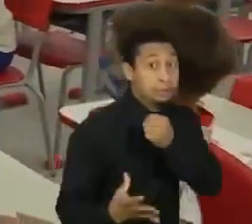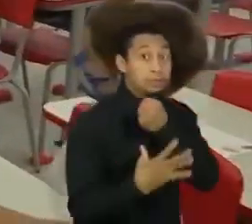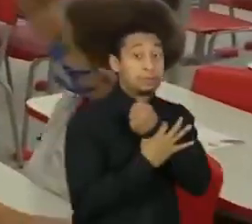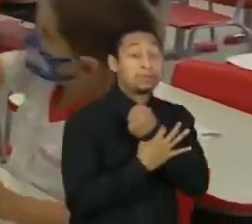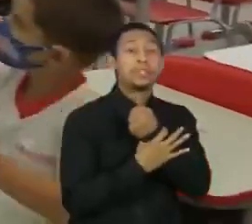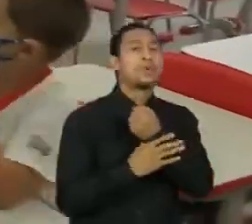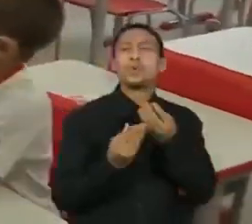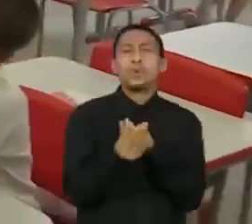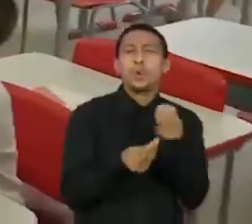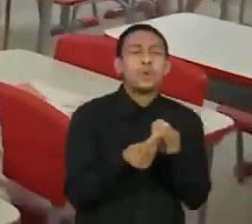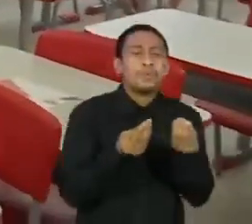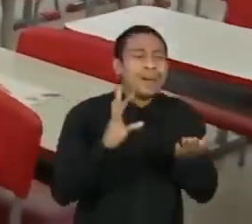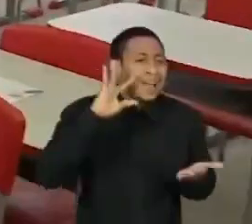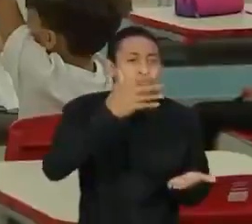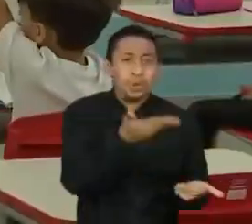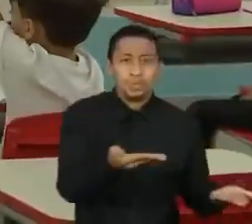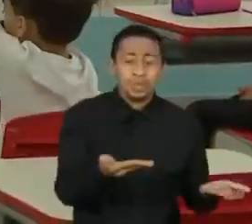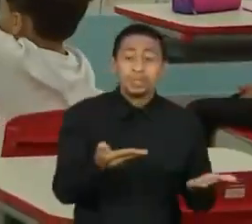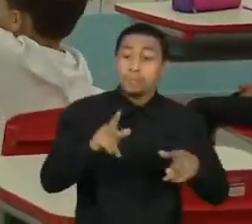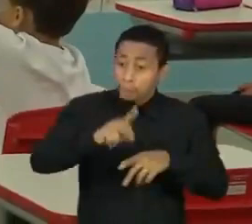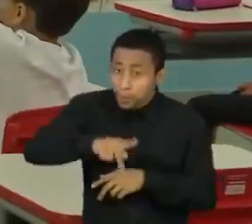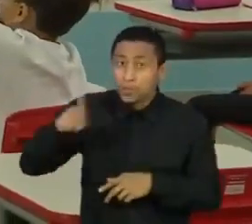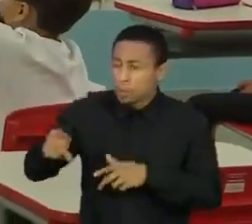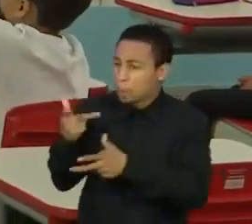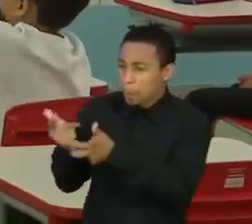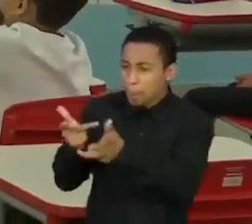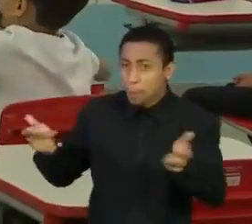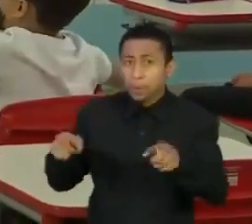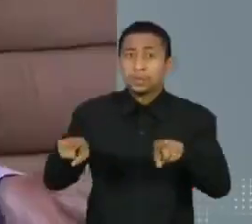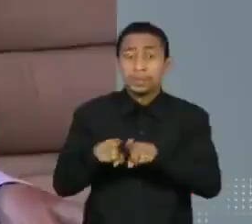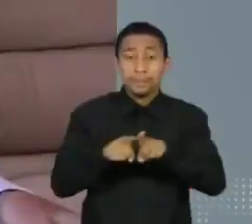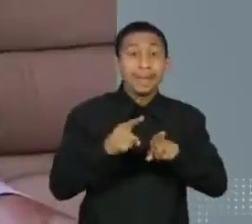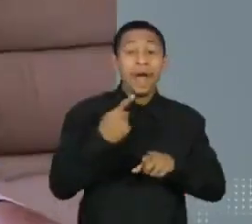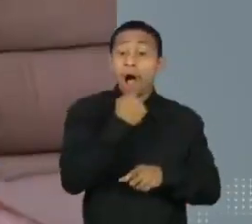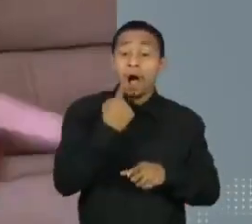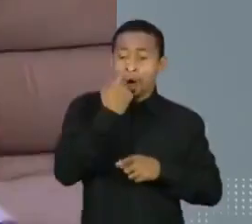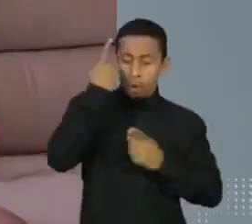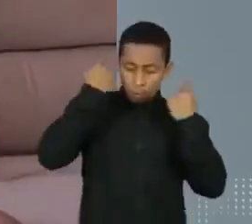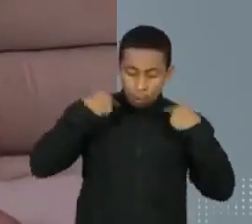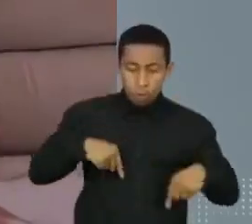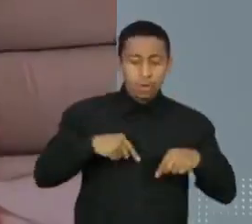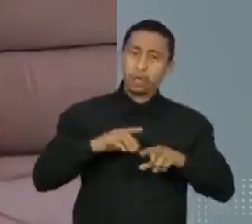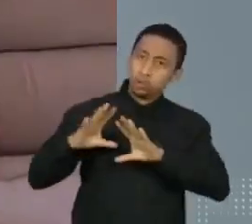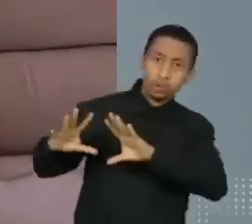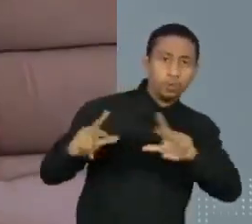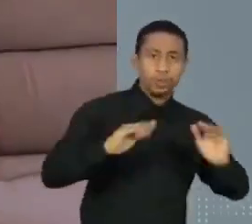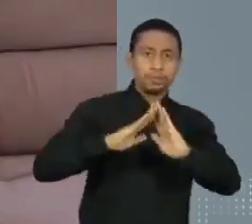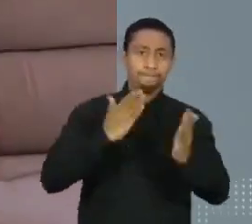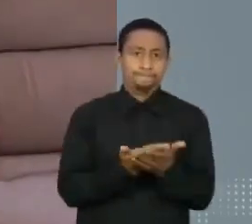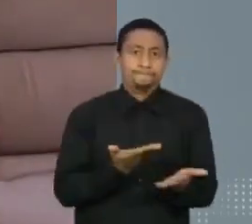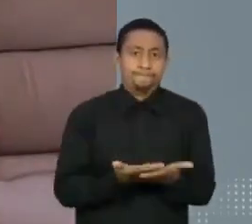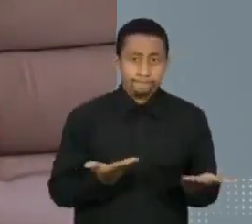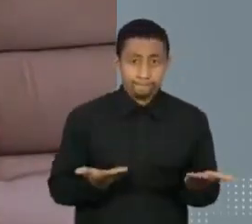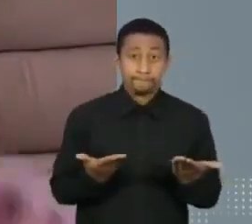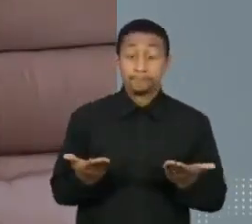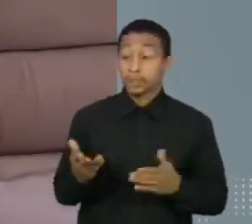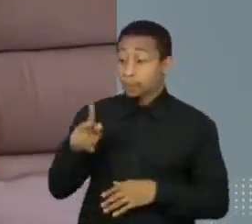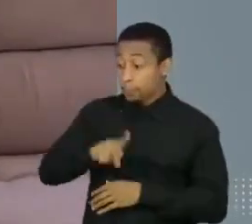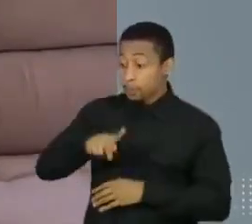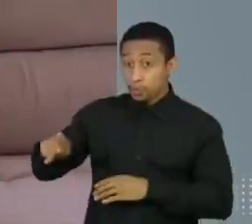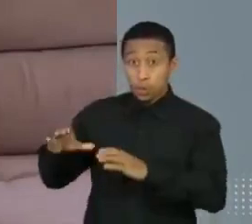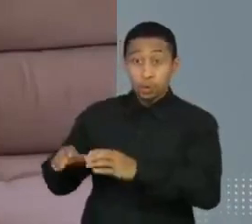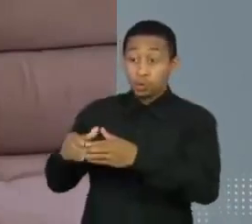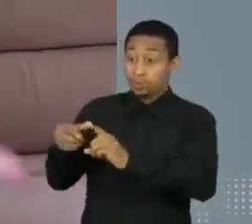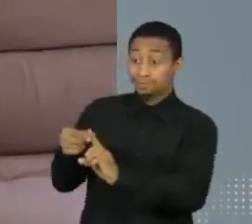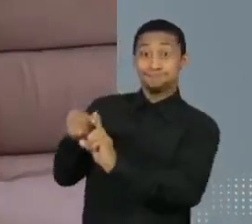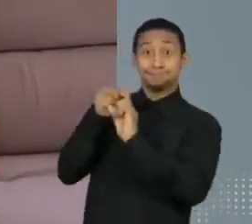os professores e fazer testagem em massa nas escolas. O professor tem que ser grupo de prioridade, não